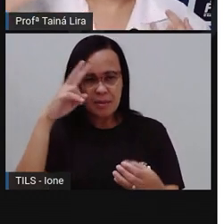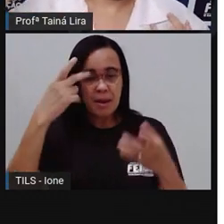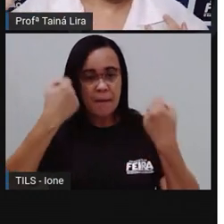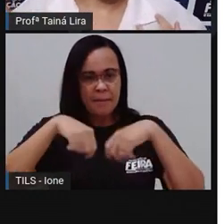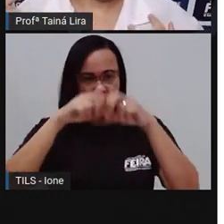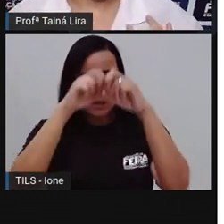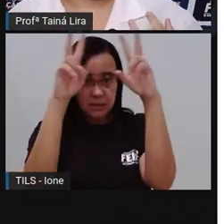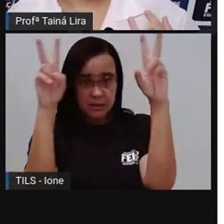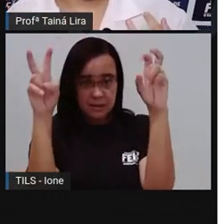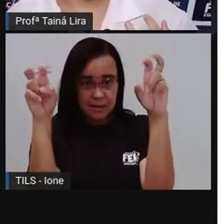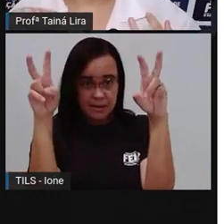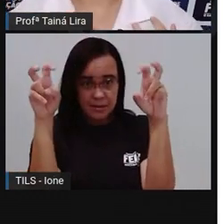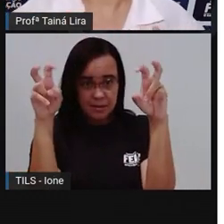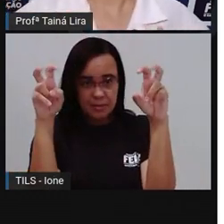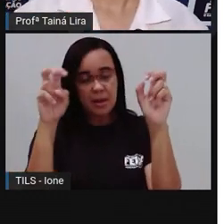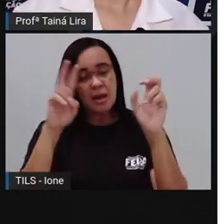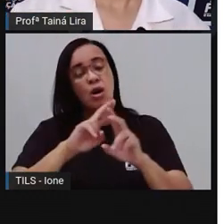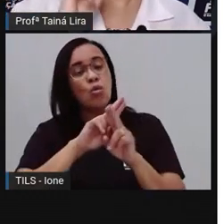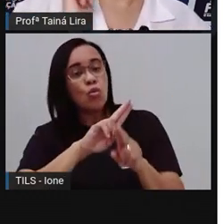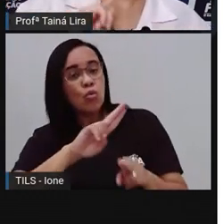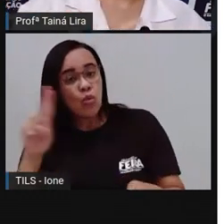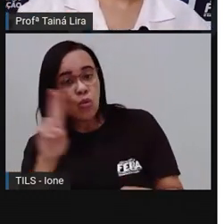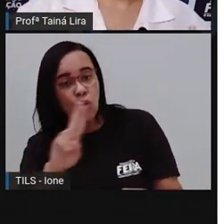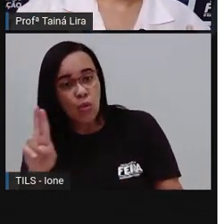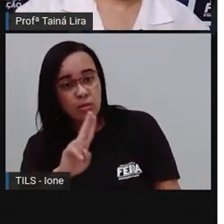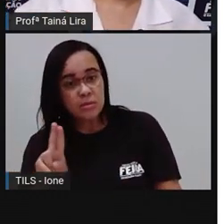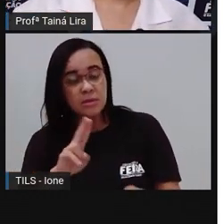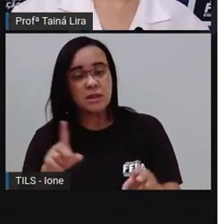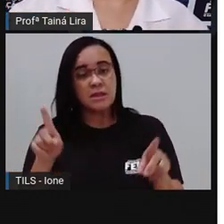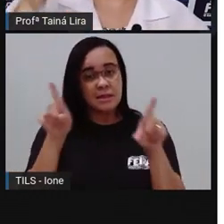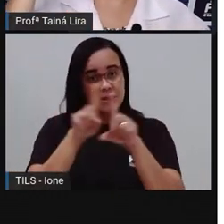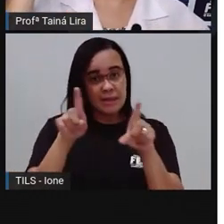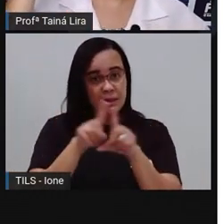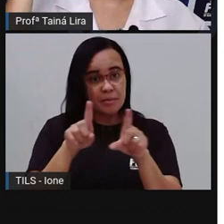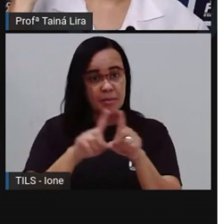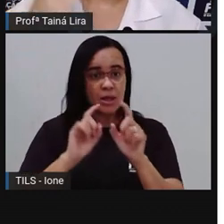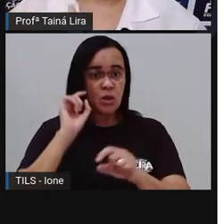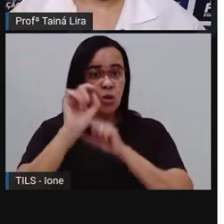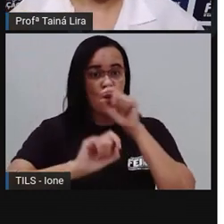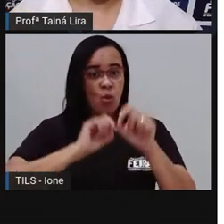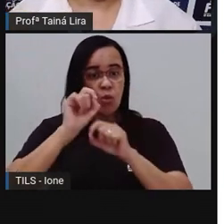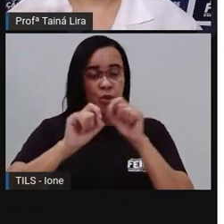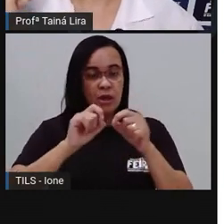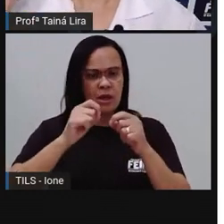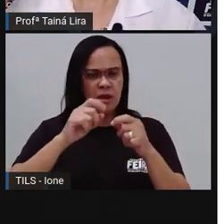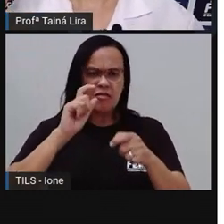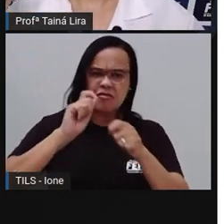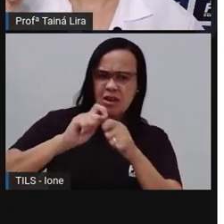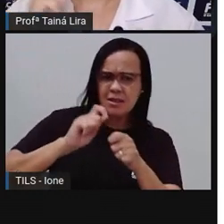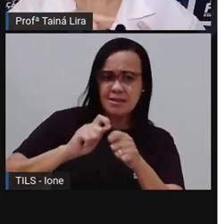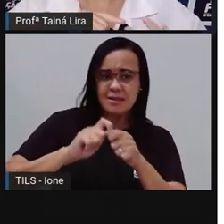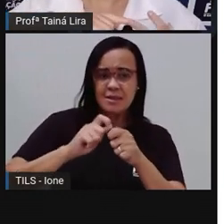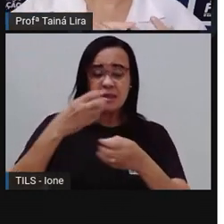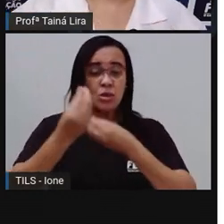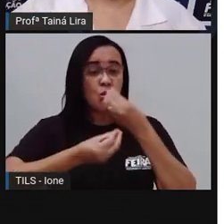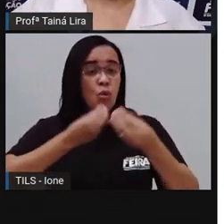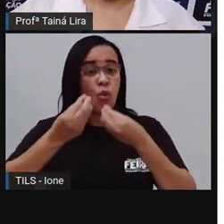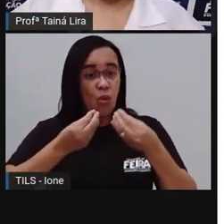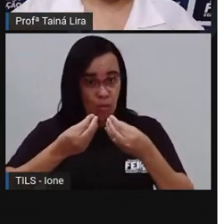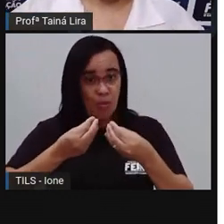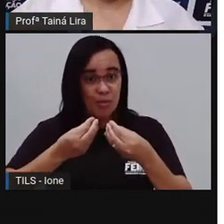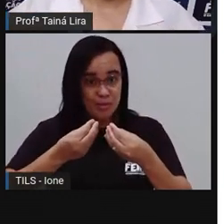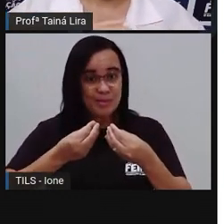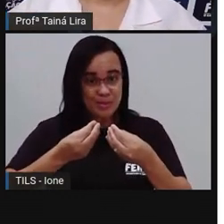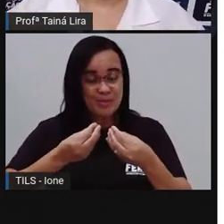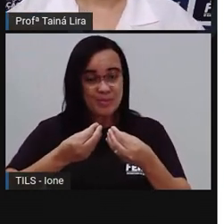Que é o nome lá do nosso prato, tem a parte lá que vai apresentar os ingredientes, tem a parte do modo de